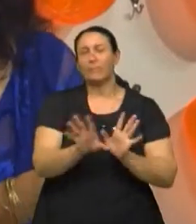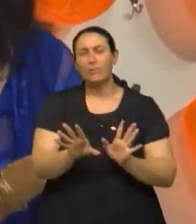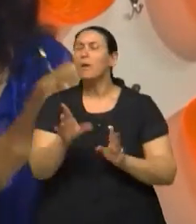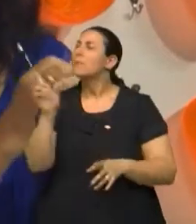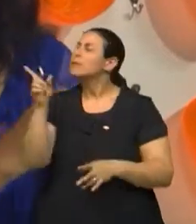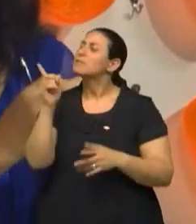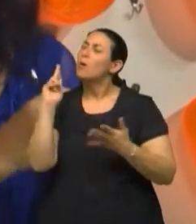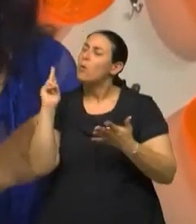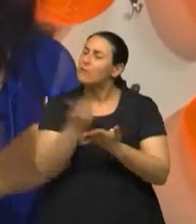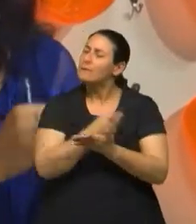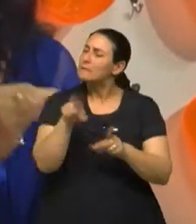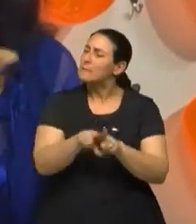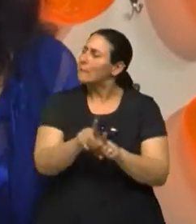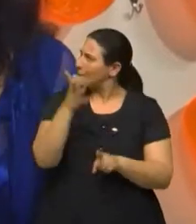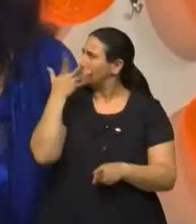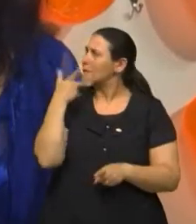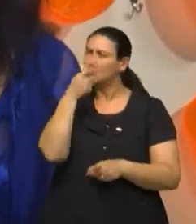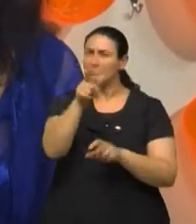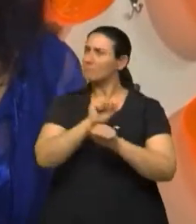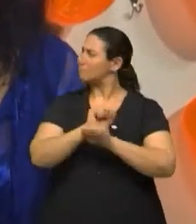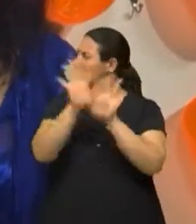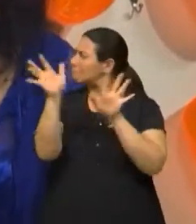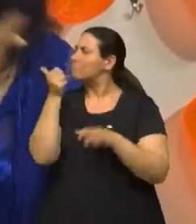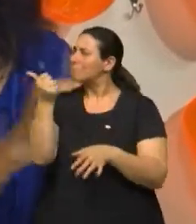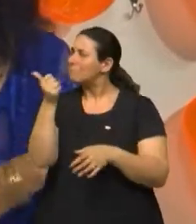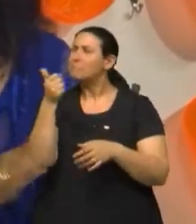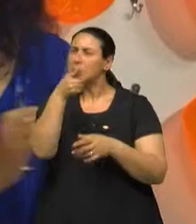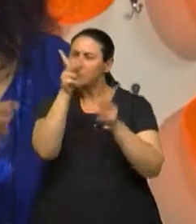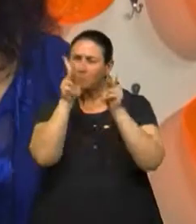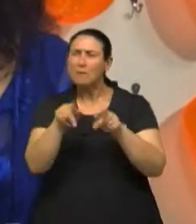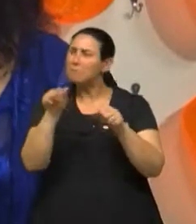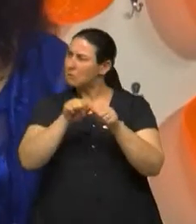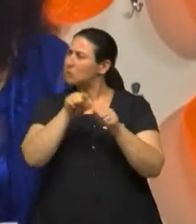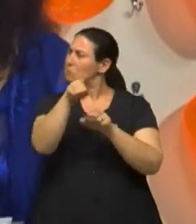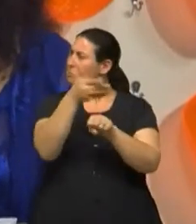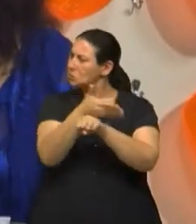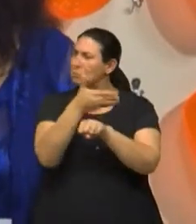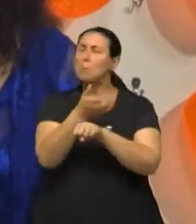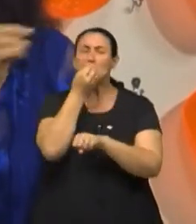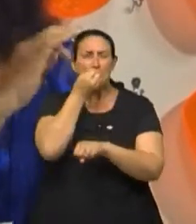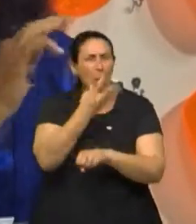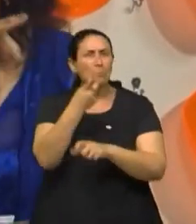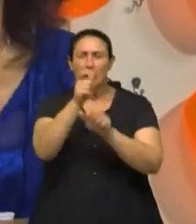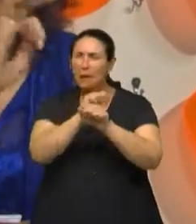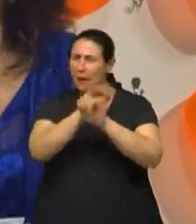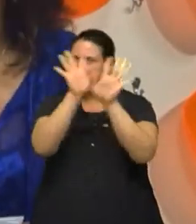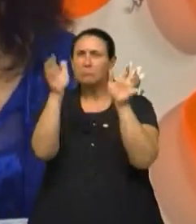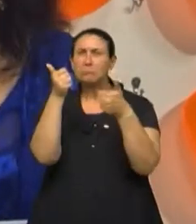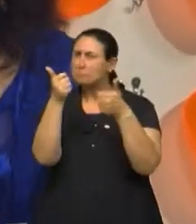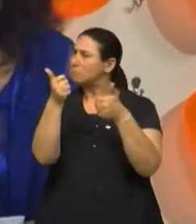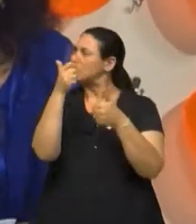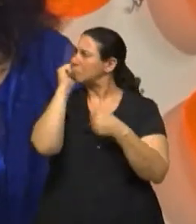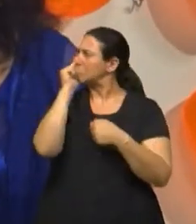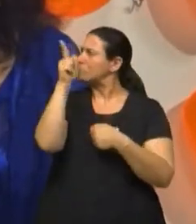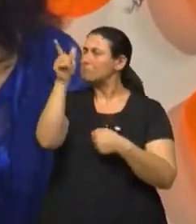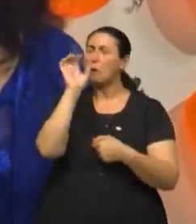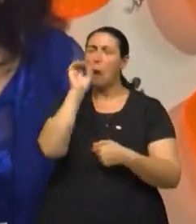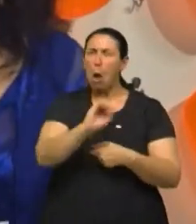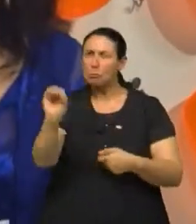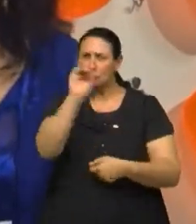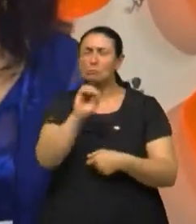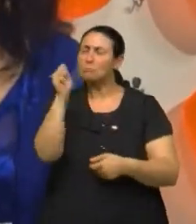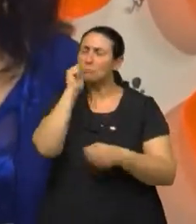em criança, ficou muito claro o vídeo, muito bem feito para quem fez, para quem participou dele, muito, né? A colega lá do SAMU, maravilhosa, né?